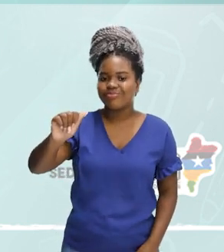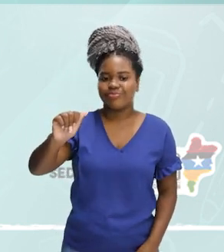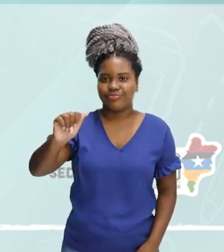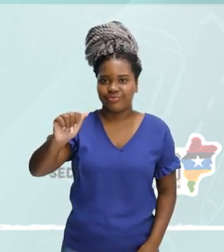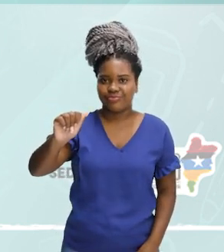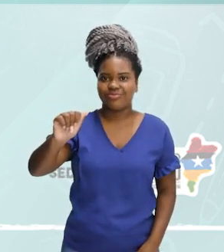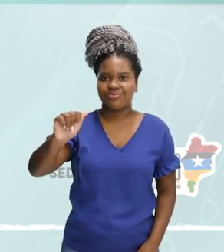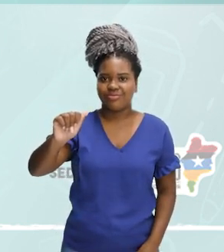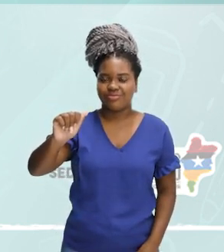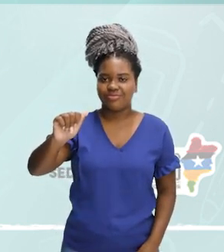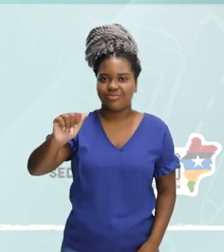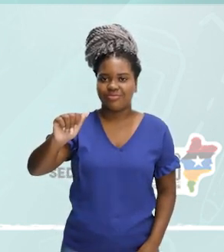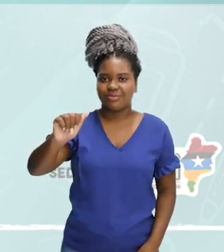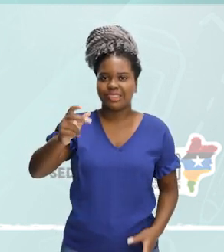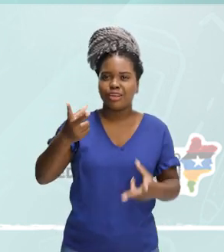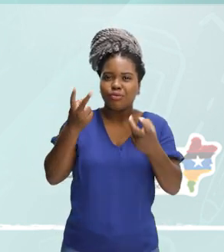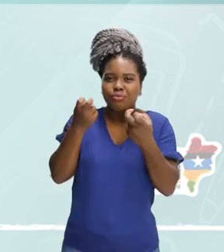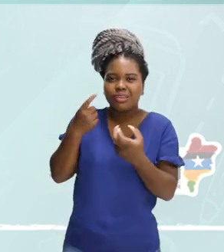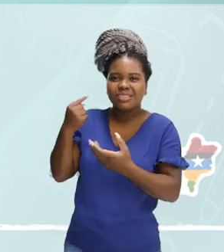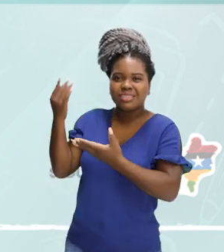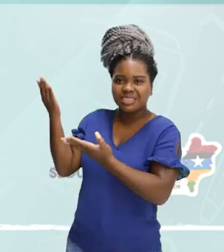palavra Asia.